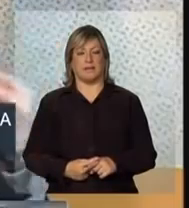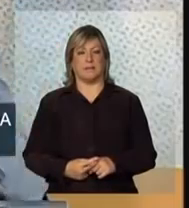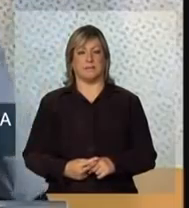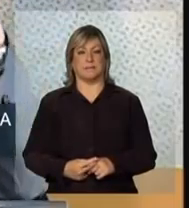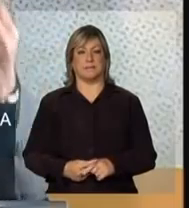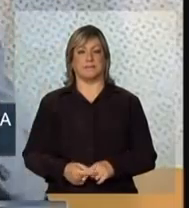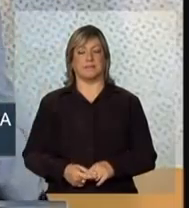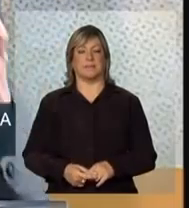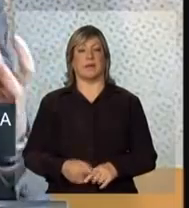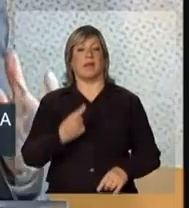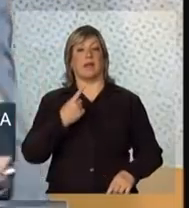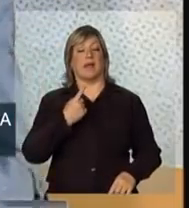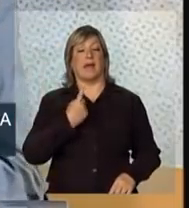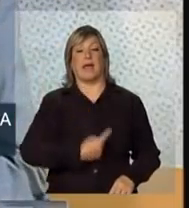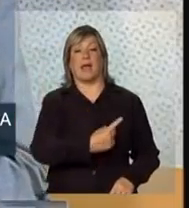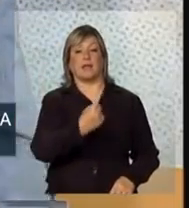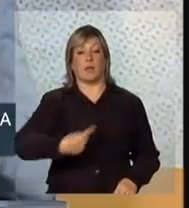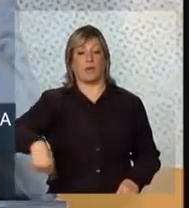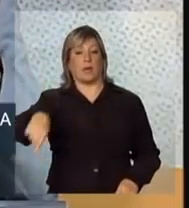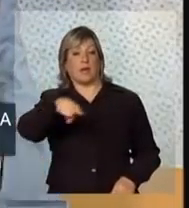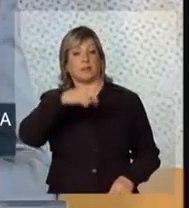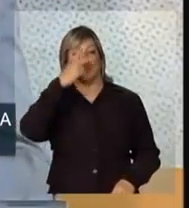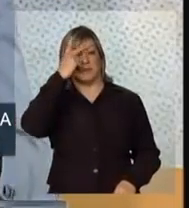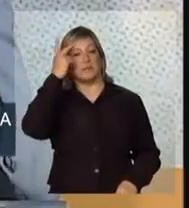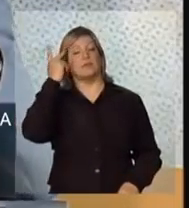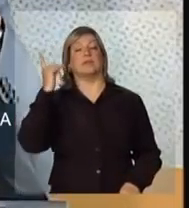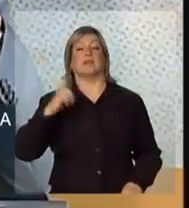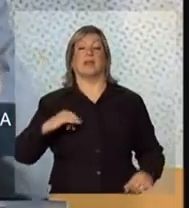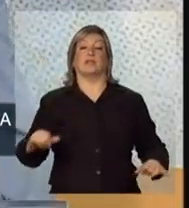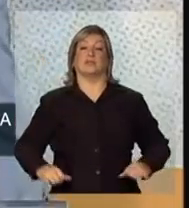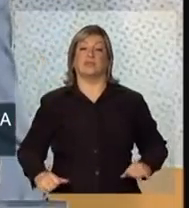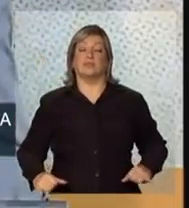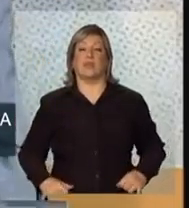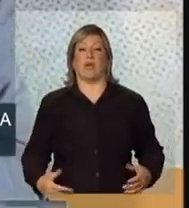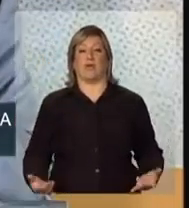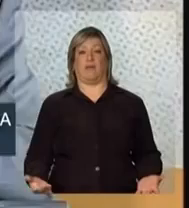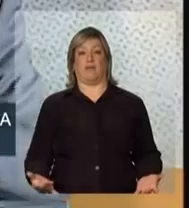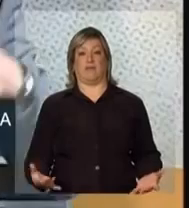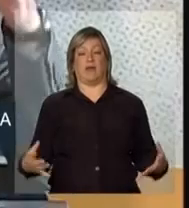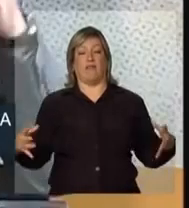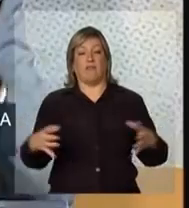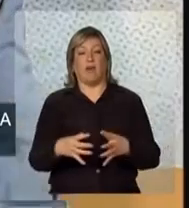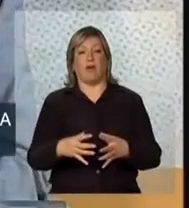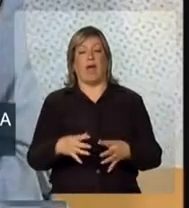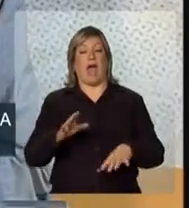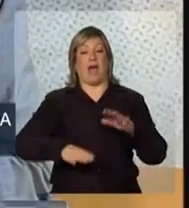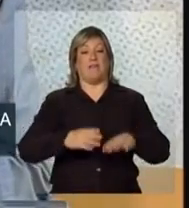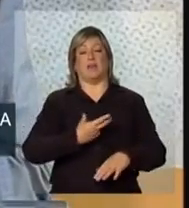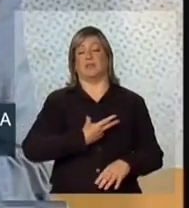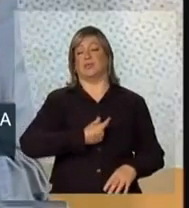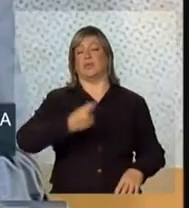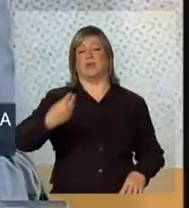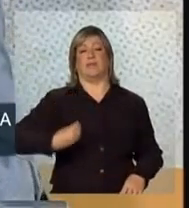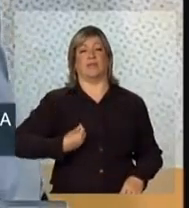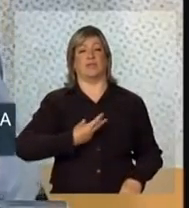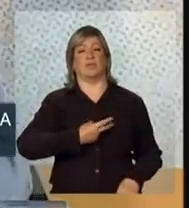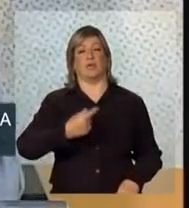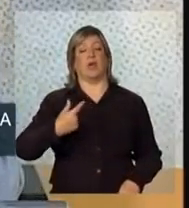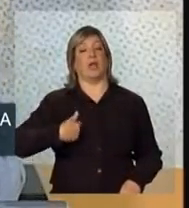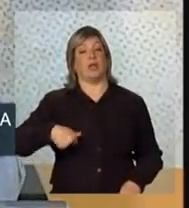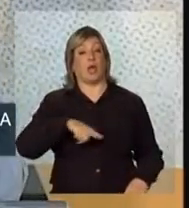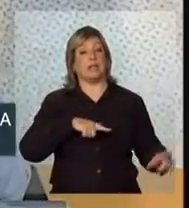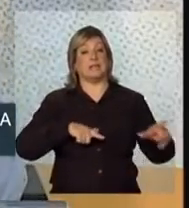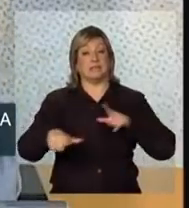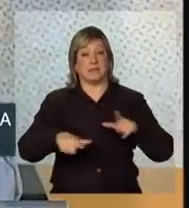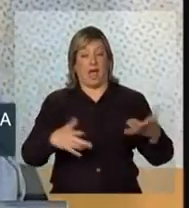atrás de cada um desses números, tem sofrimento, tem impacto que às vezes duram a vida inteira na vida das pessoas e que nossa